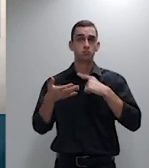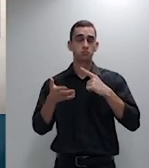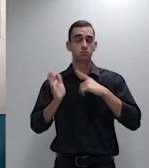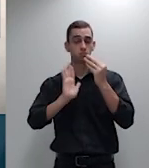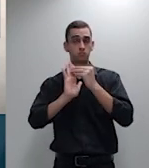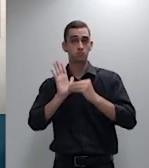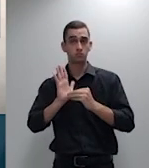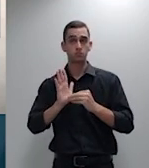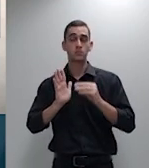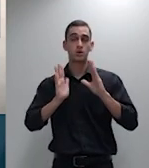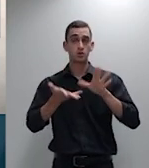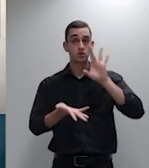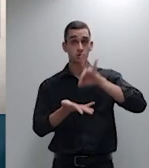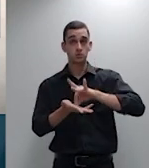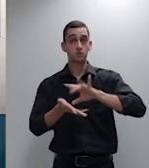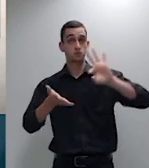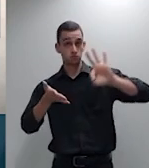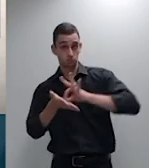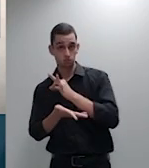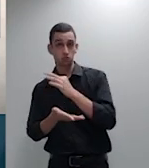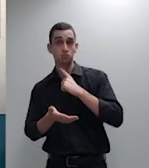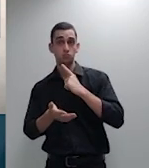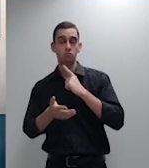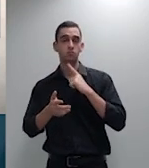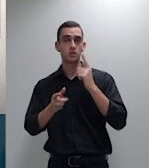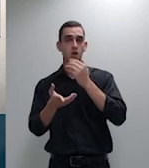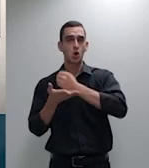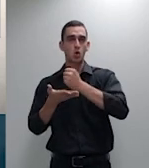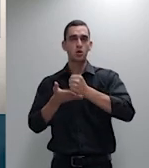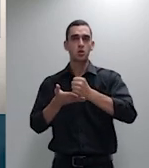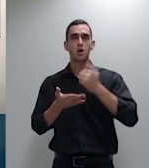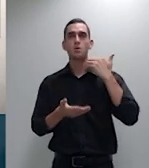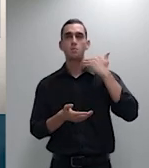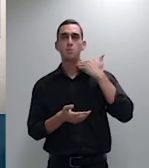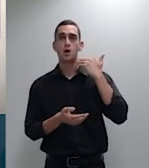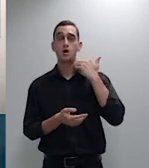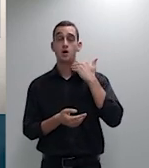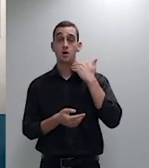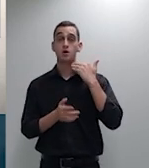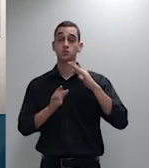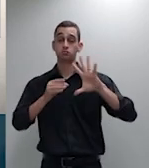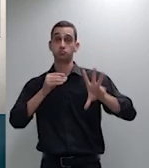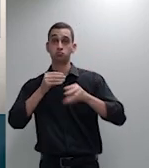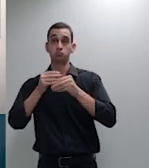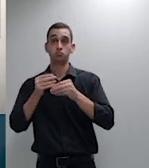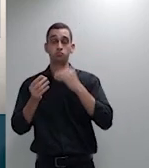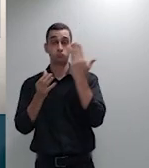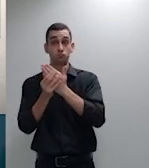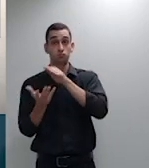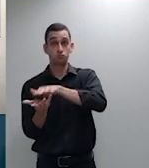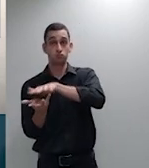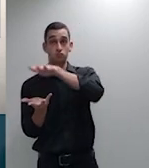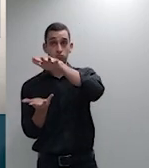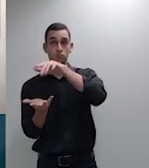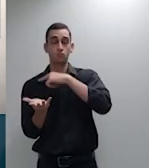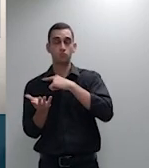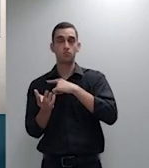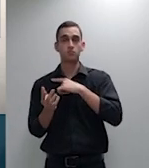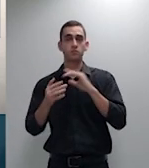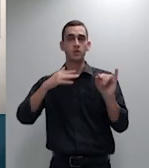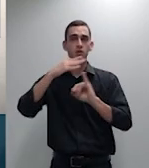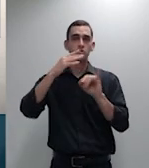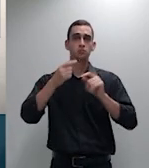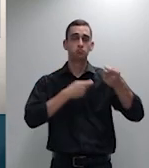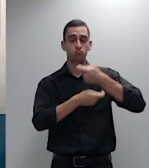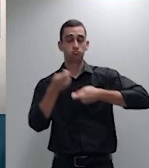da assinatura constante em contrato bancário juntado ao processo pela instituição financeira caberá a